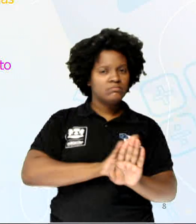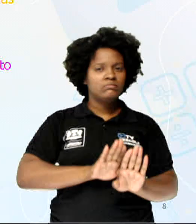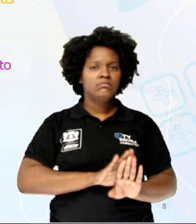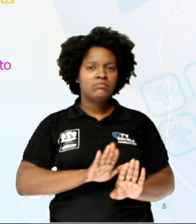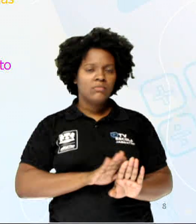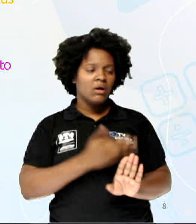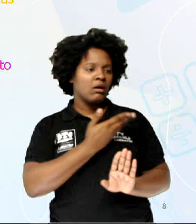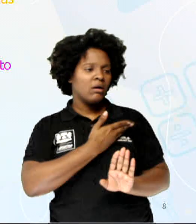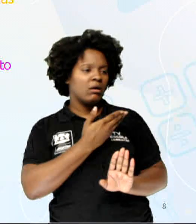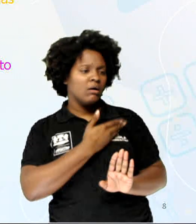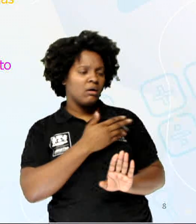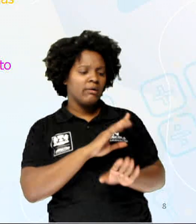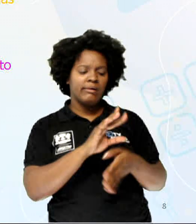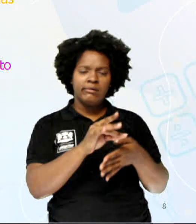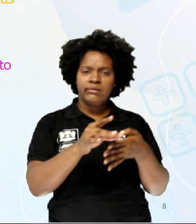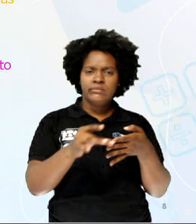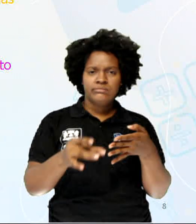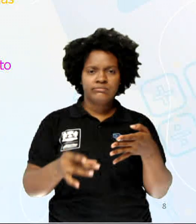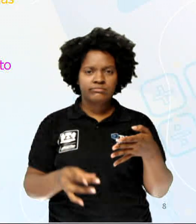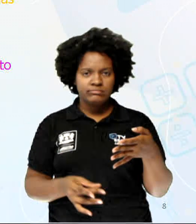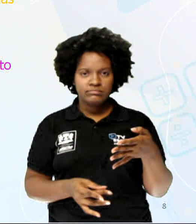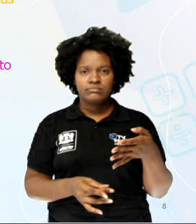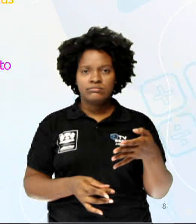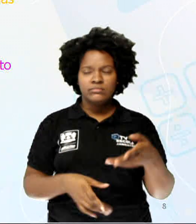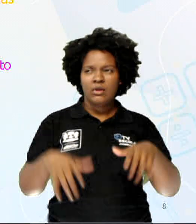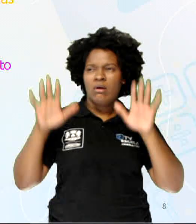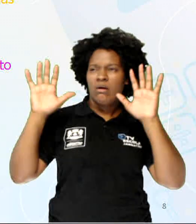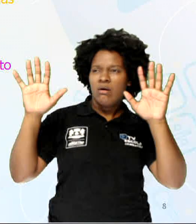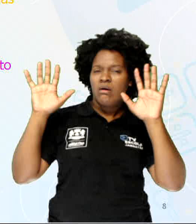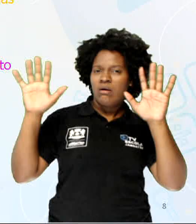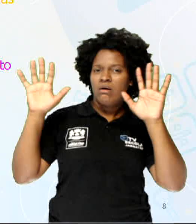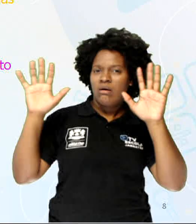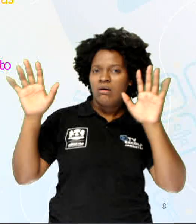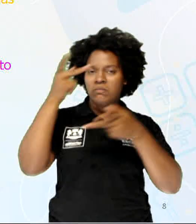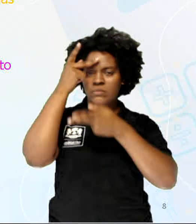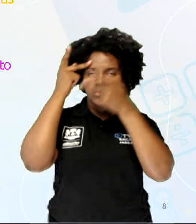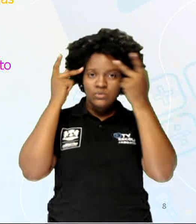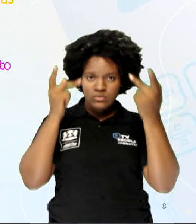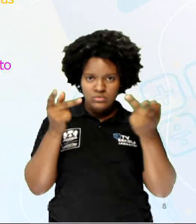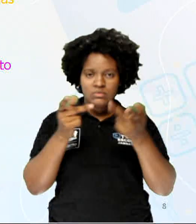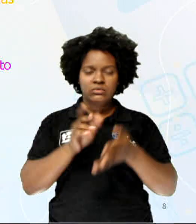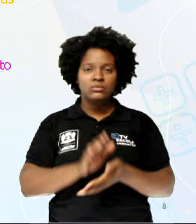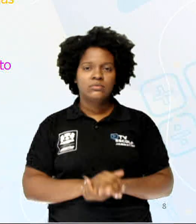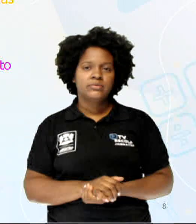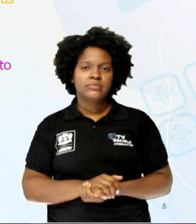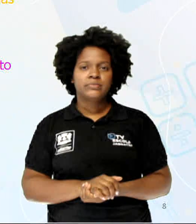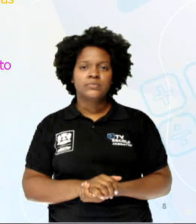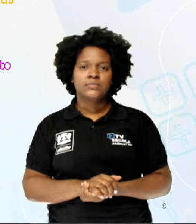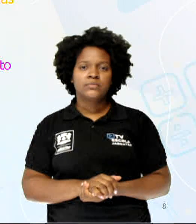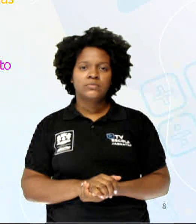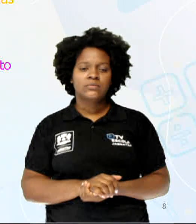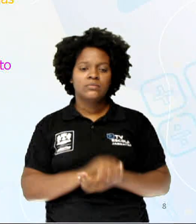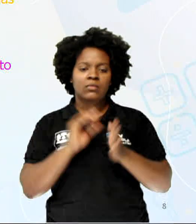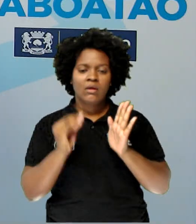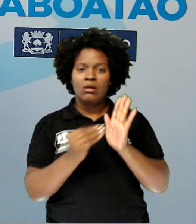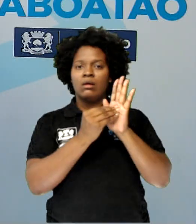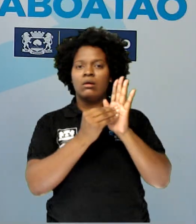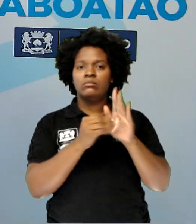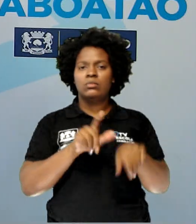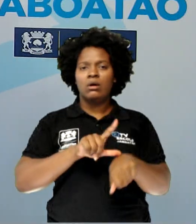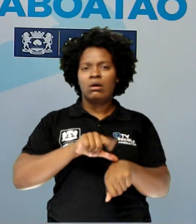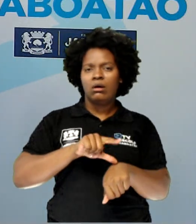suas amigas, que são também os manifestantes, que a gente vai ver logo mais. Nós vamos ter a demarcação do